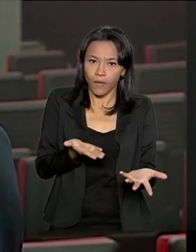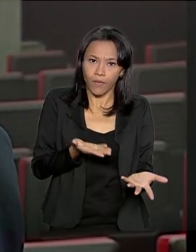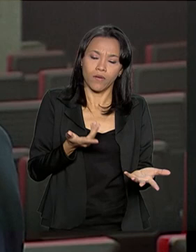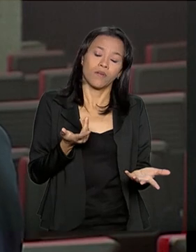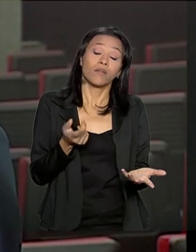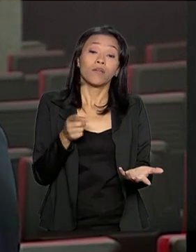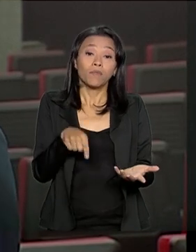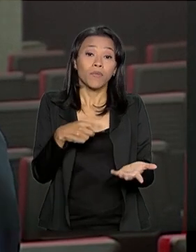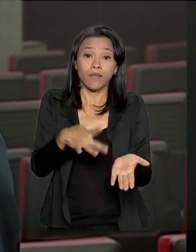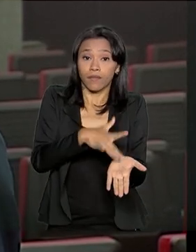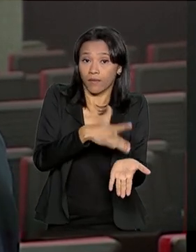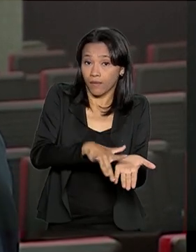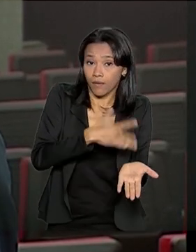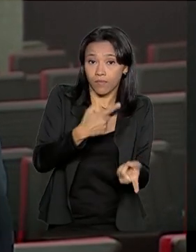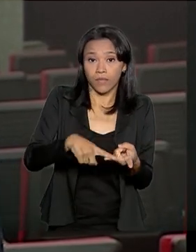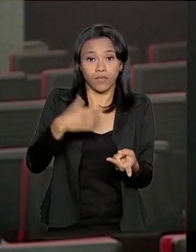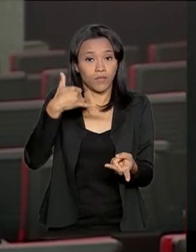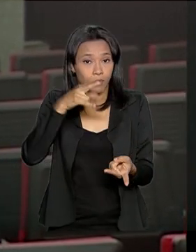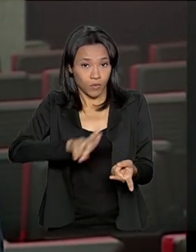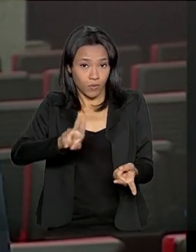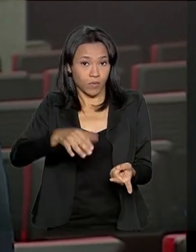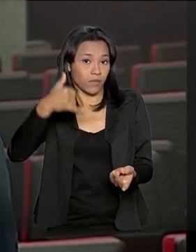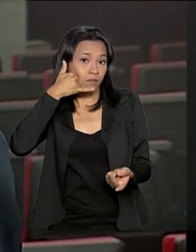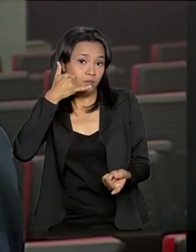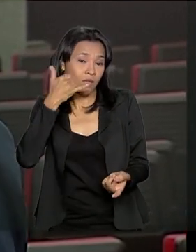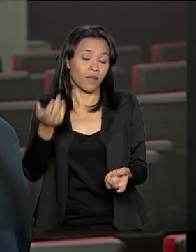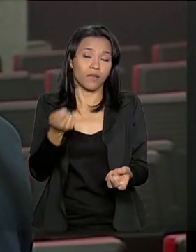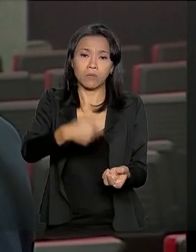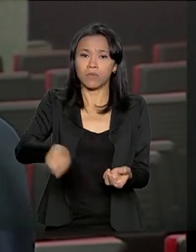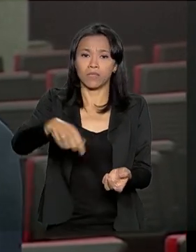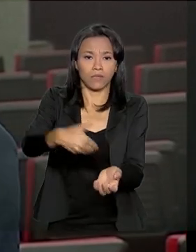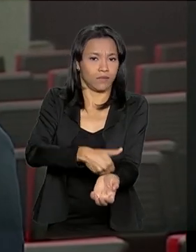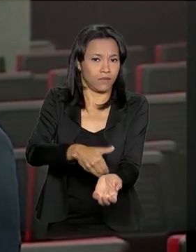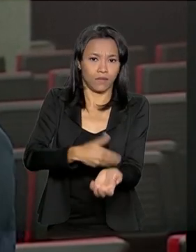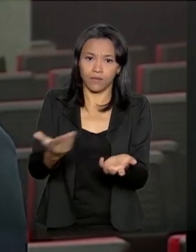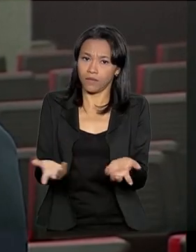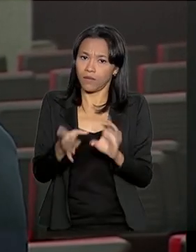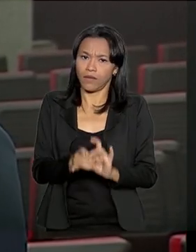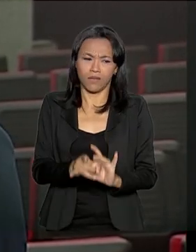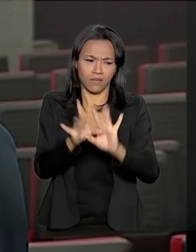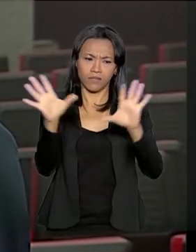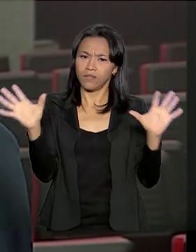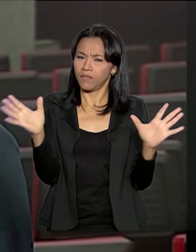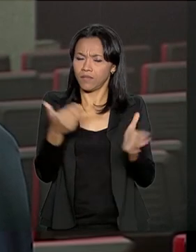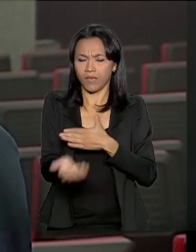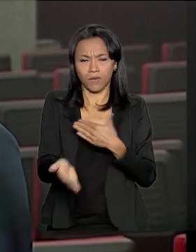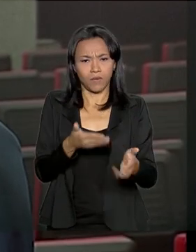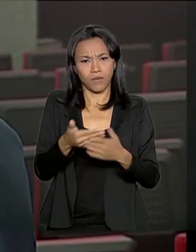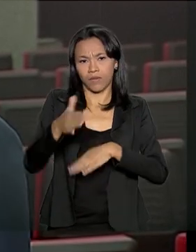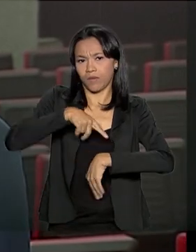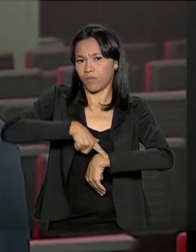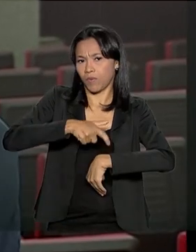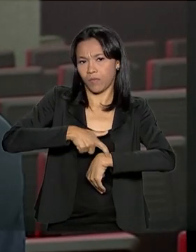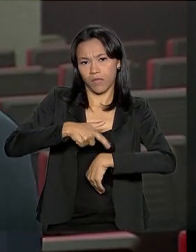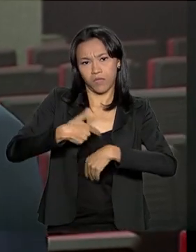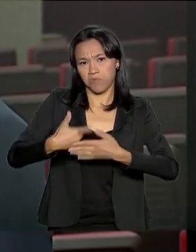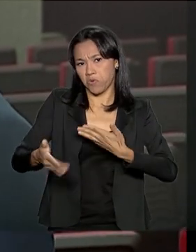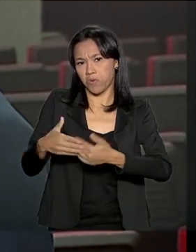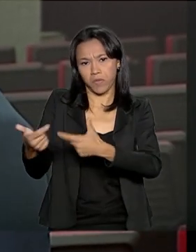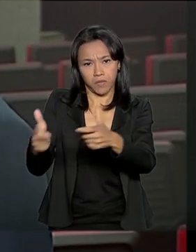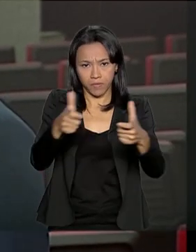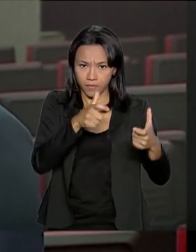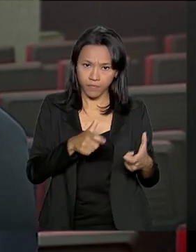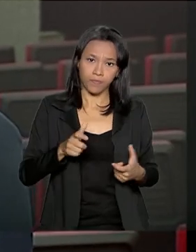em tablets, em smartphones, que não necessita de senha, algo que pode ser consumido a qualquer momento e de qualquer lugar.